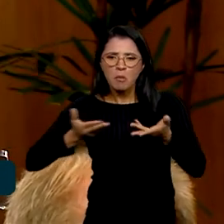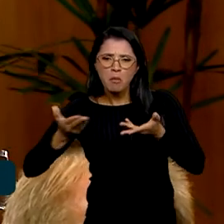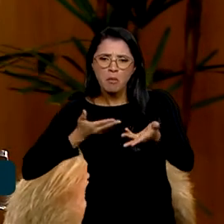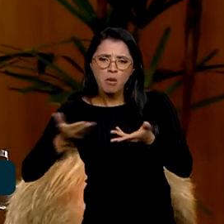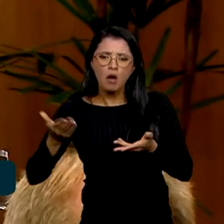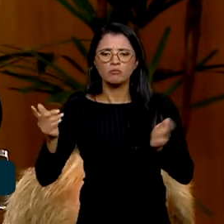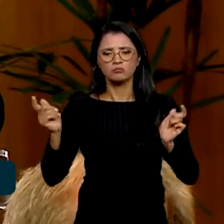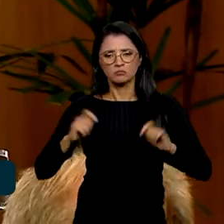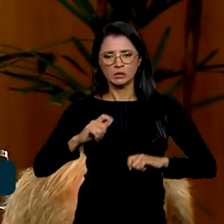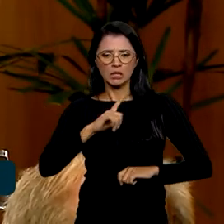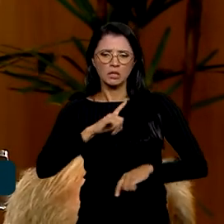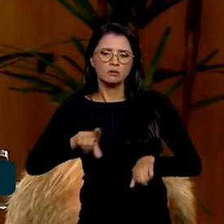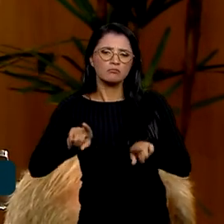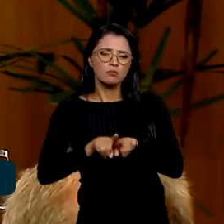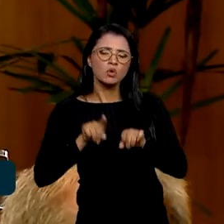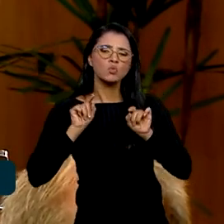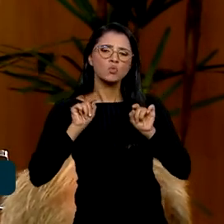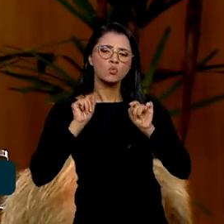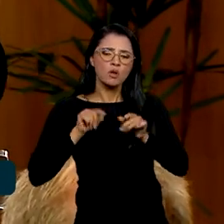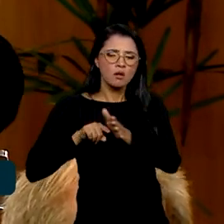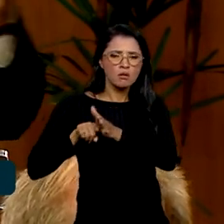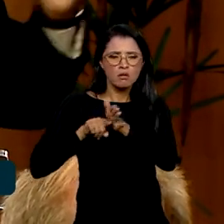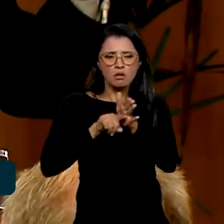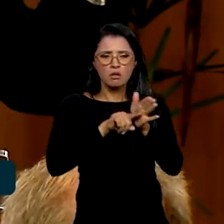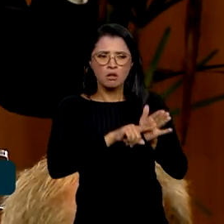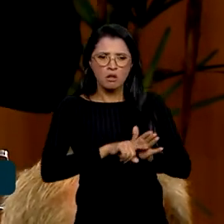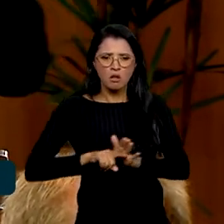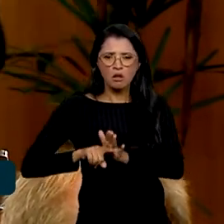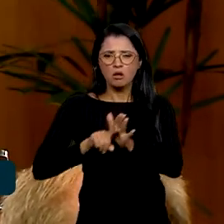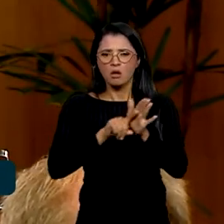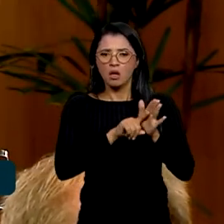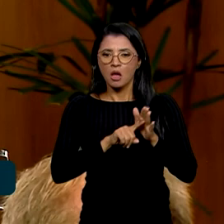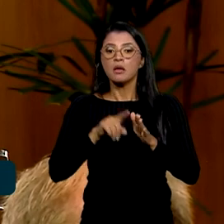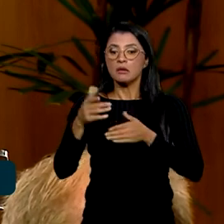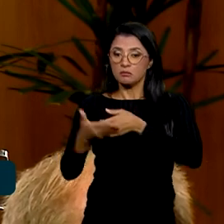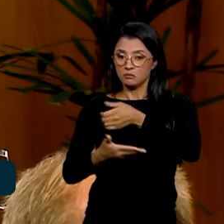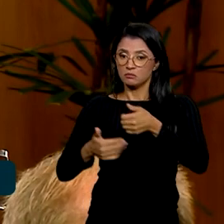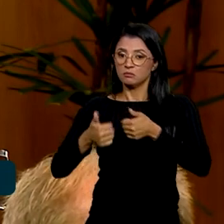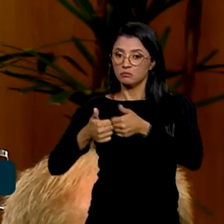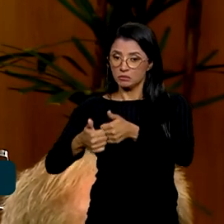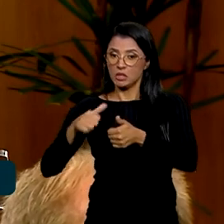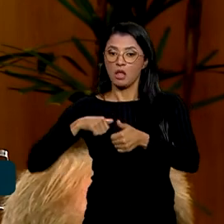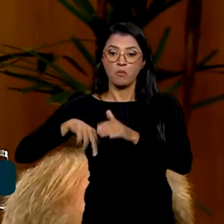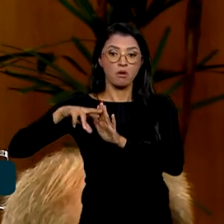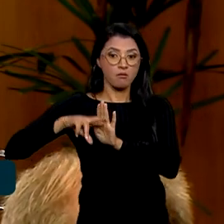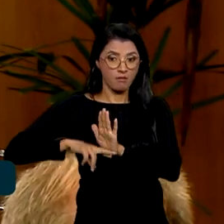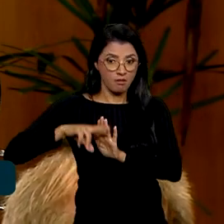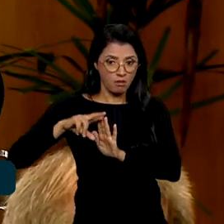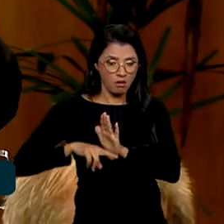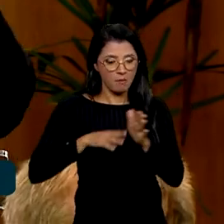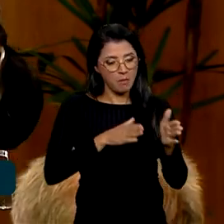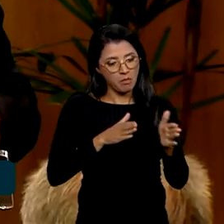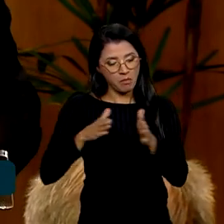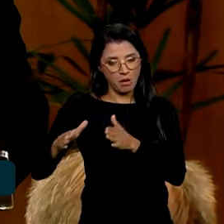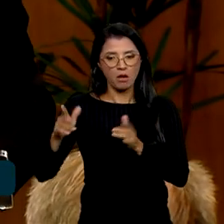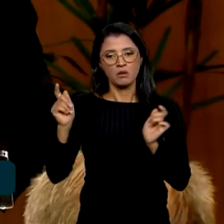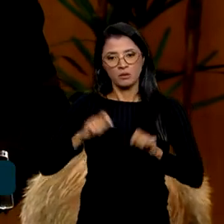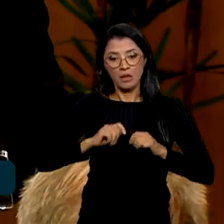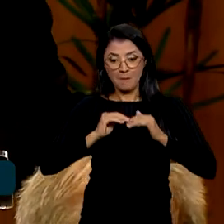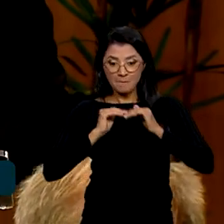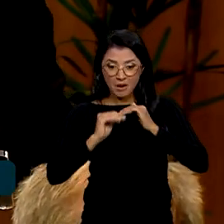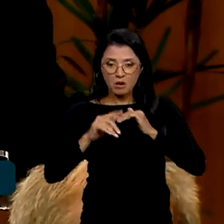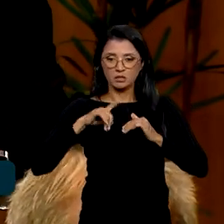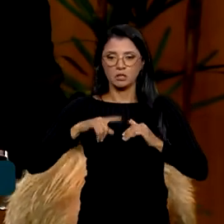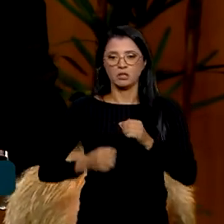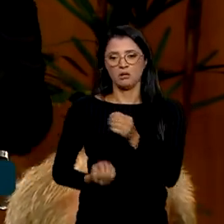para que tenhamos aí também as investigações obedecendo um certo rito, para que haja, a partir dessa padronização,